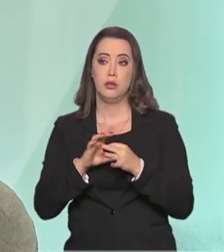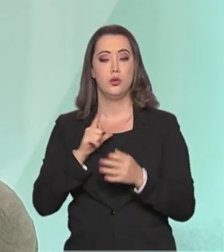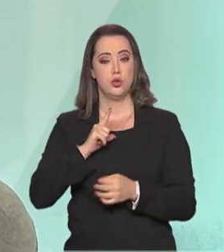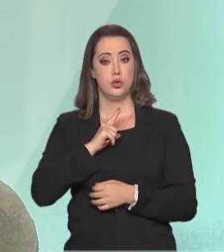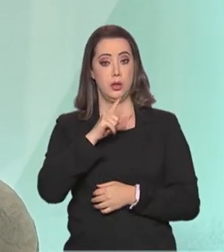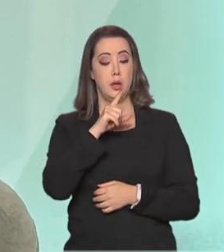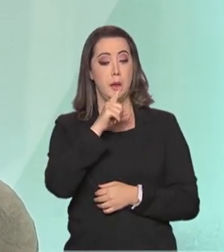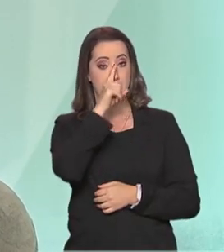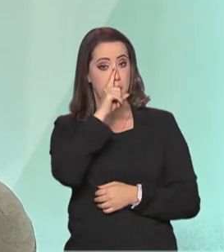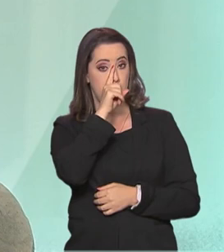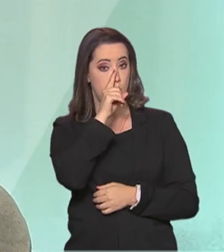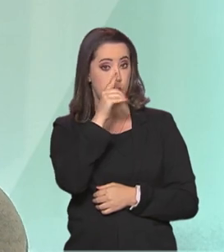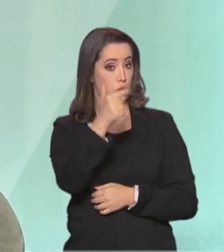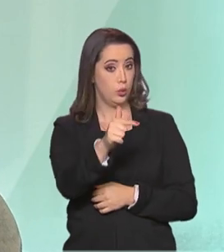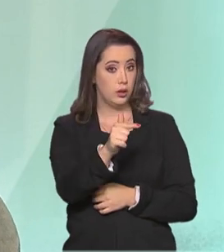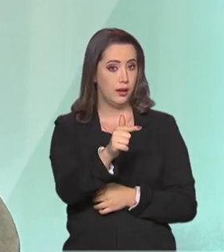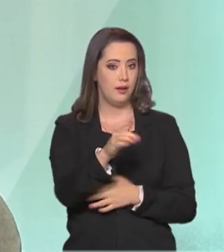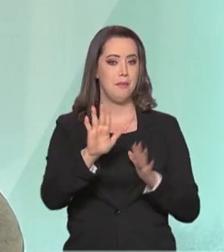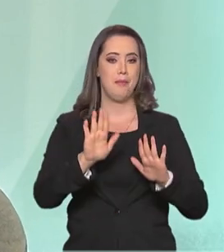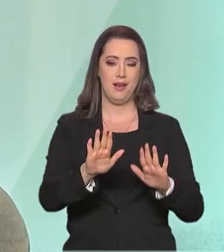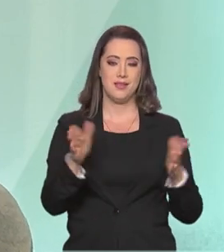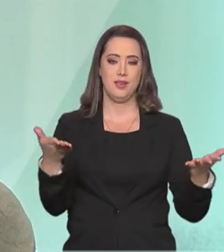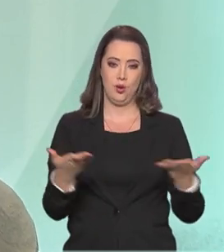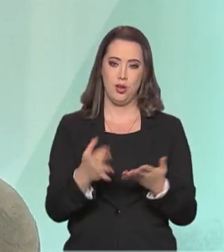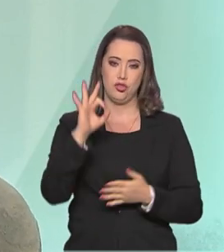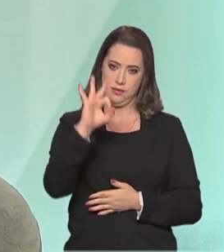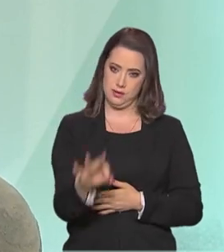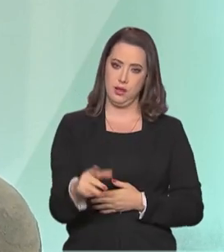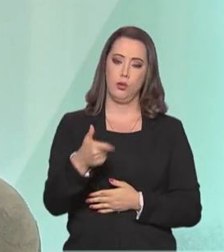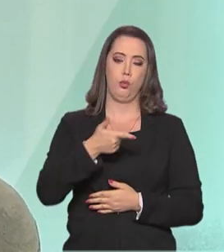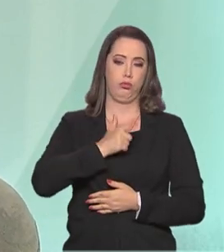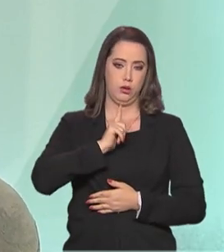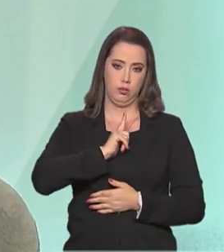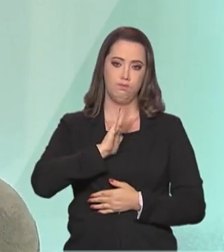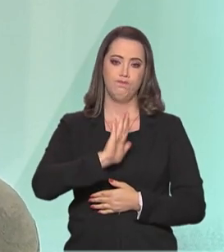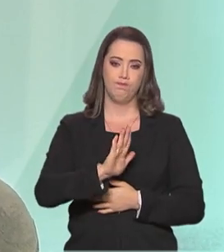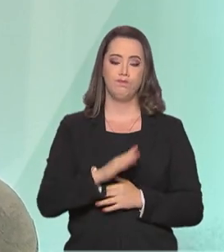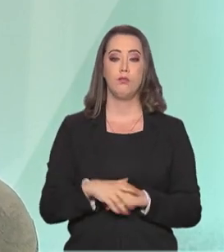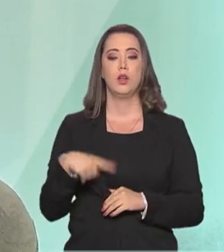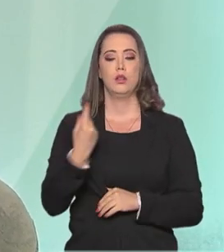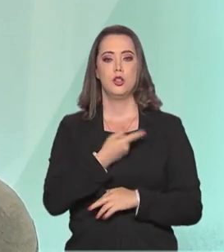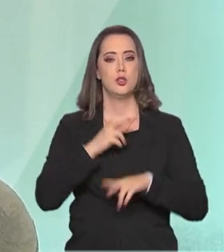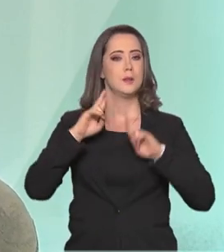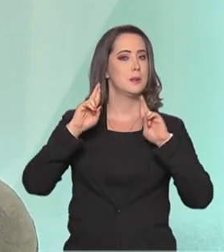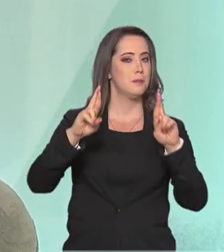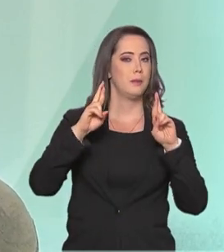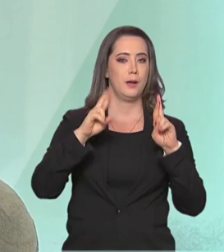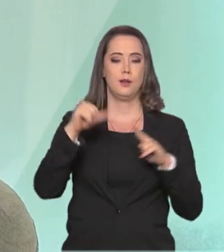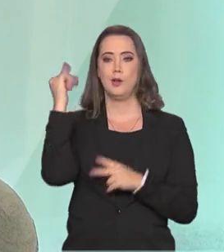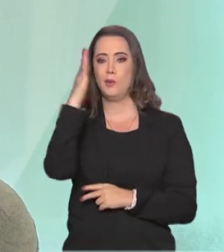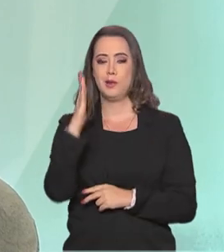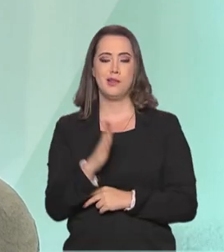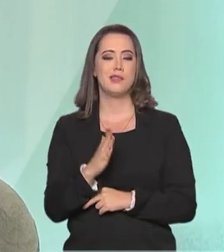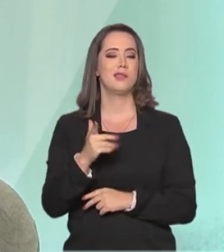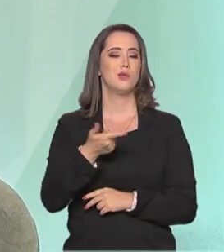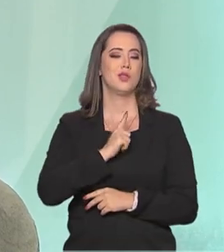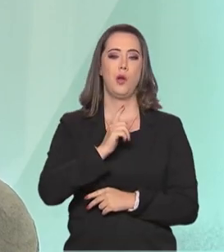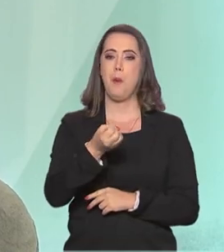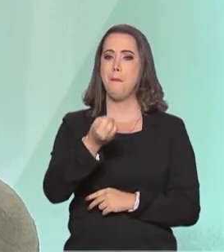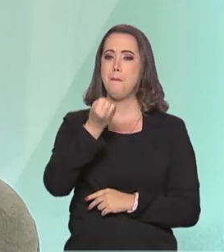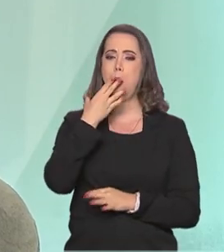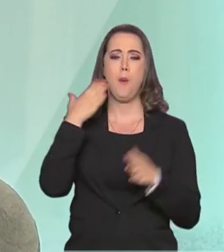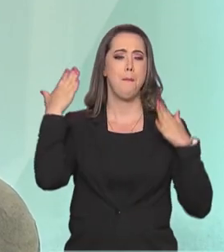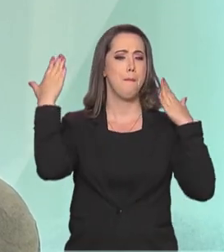Olimpíada, então está confirmado. Então a gente tem uma expectativa óbvia de uma participação boa do Brasil, a gente acabou citando em